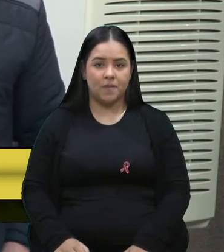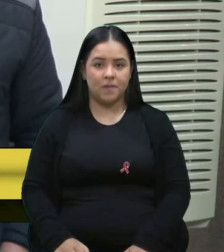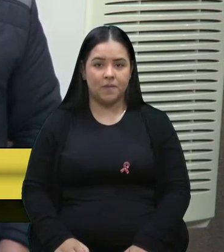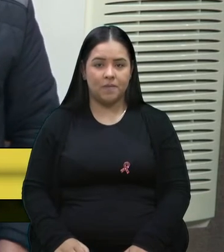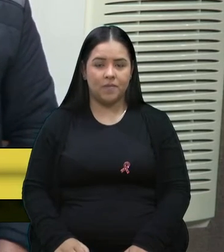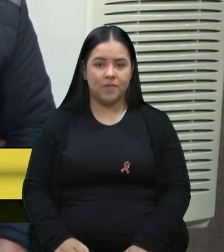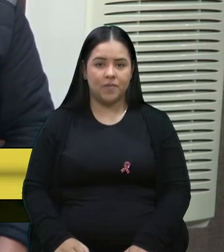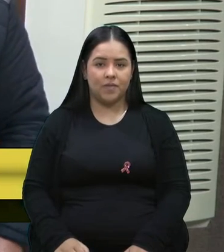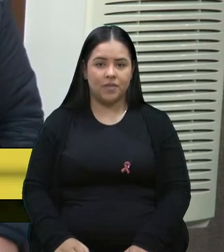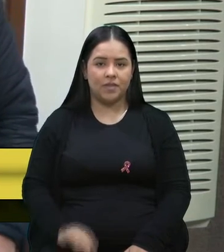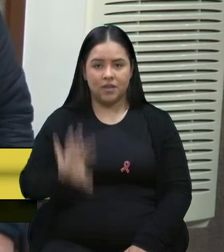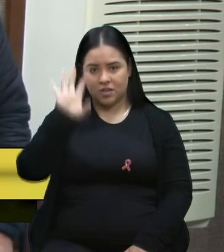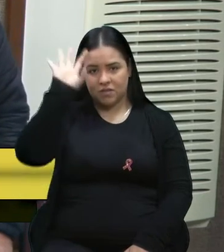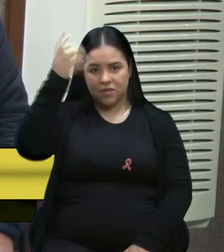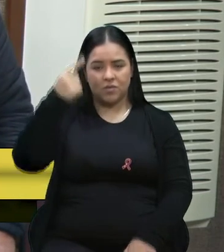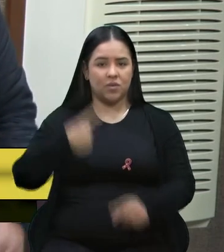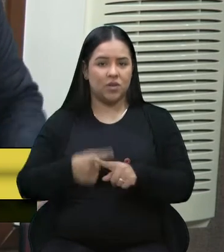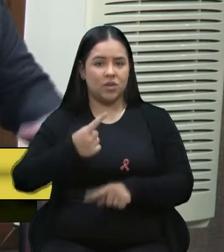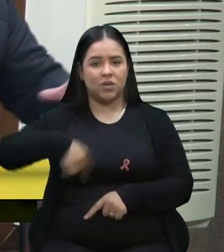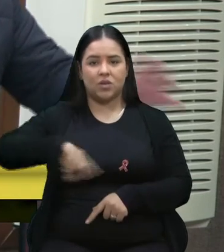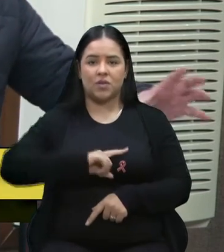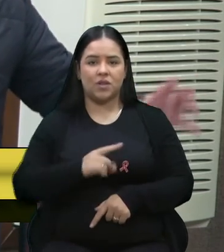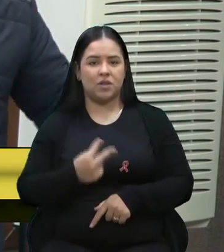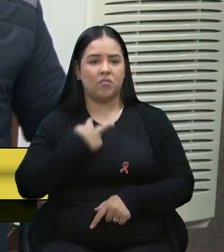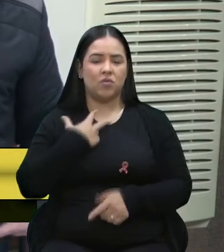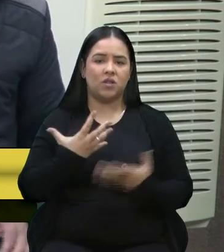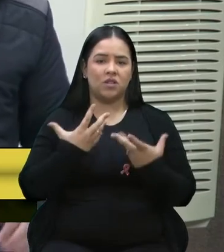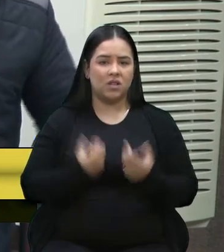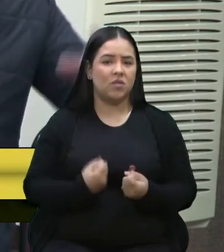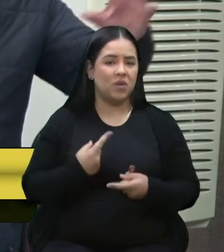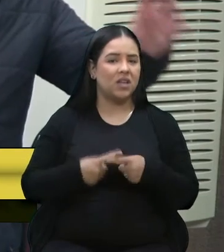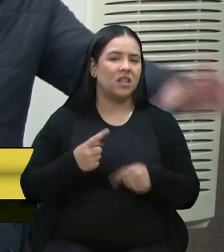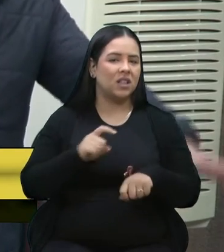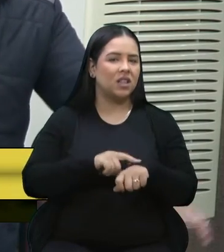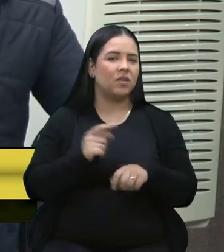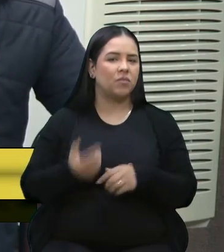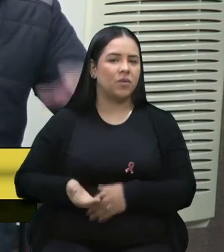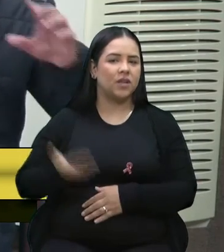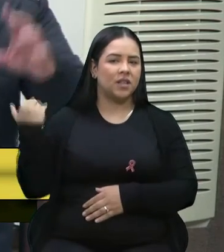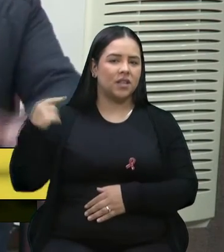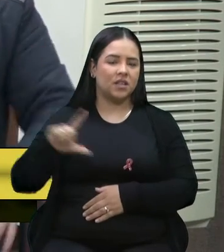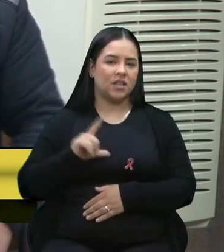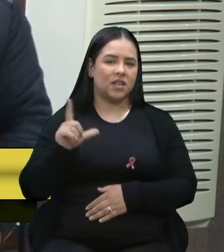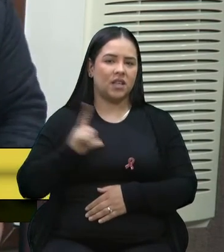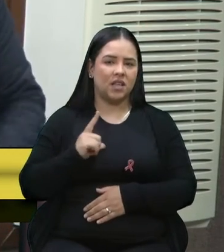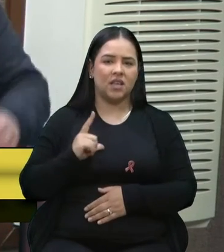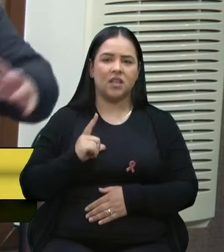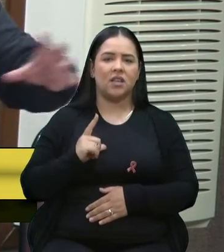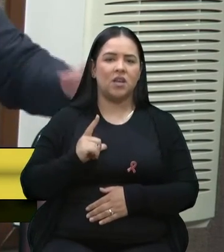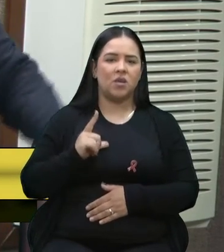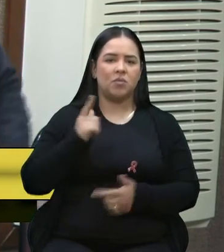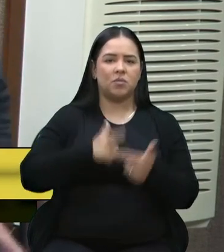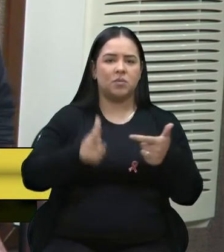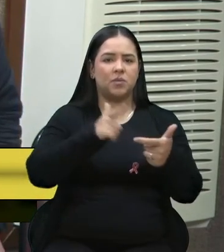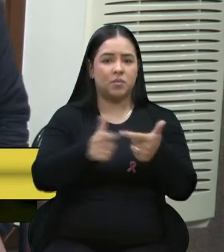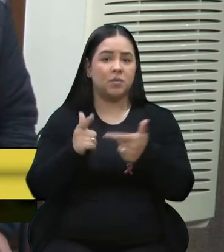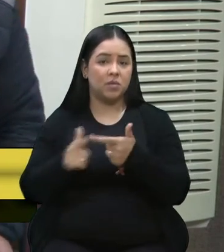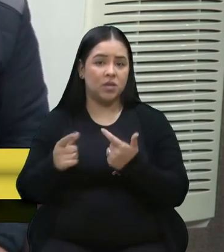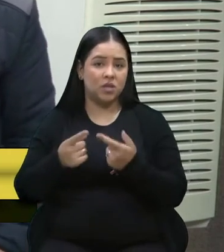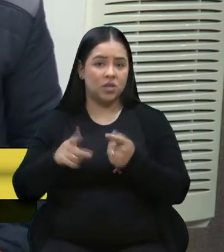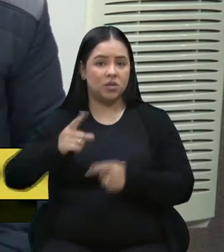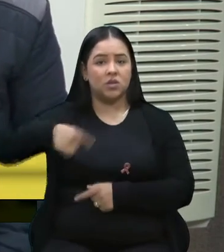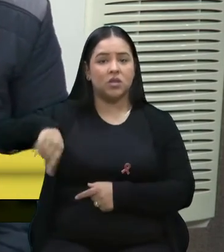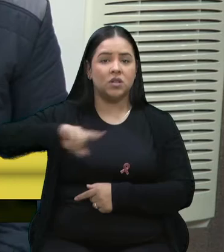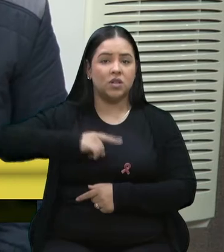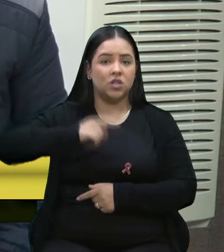porque nós não podemos admitir, porque até pouco tempo atrás, tem lava-jato aqui, tem lava-jato ali, acho que temos que voltar a fazer lava-jato na